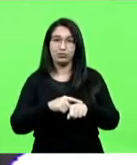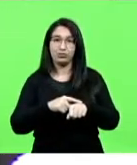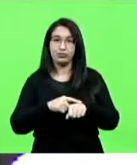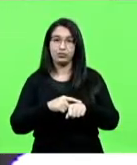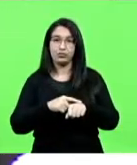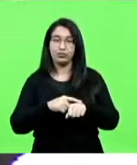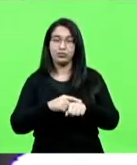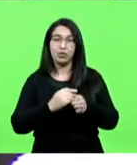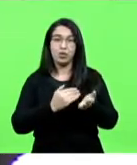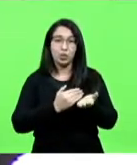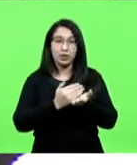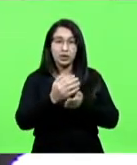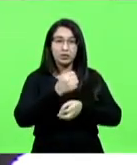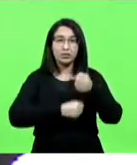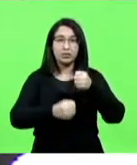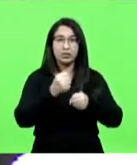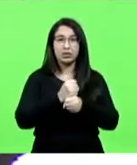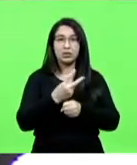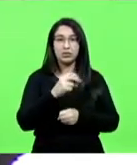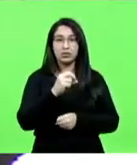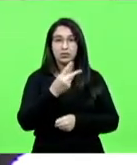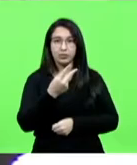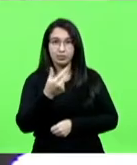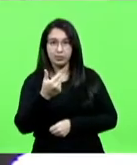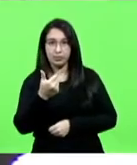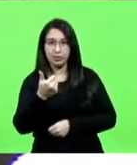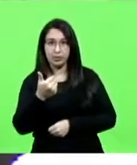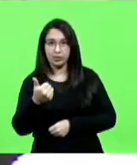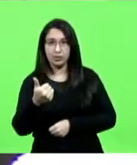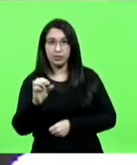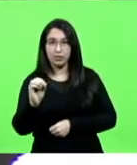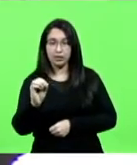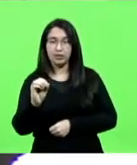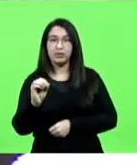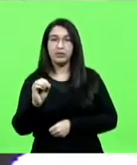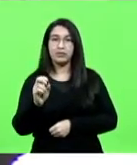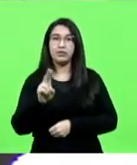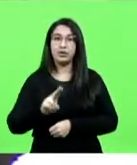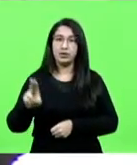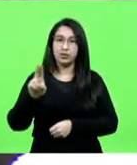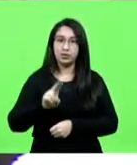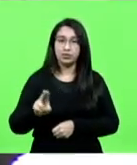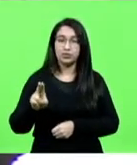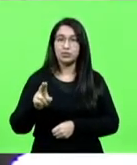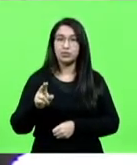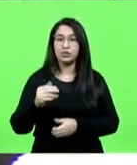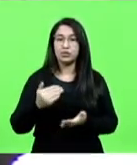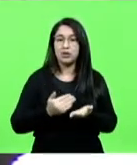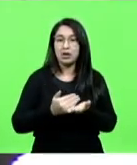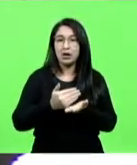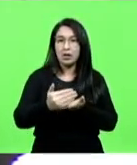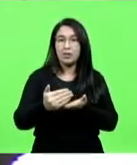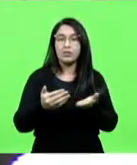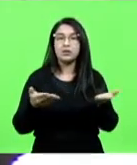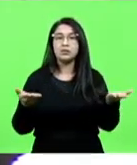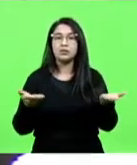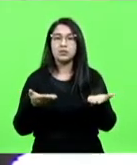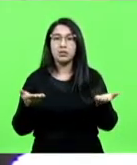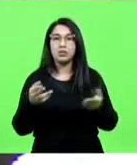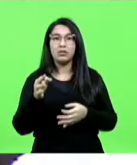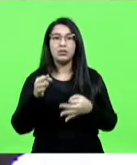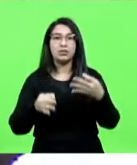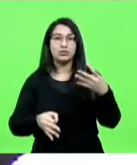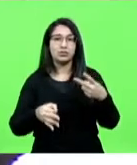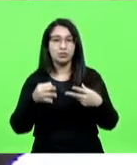início do ano passado, quando foi apresentado o programa. Mas ele é passou a ser utilizado agora pelo nosso judiciário,